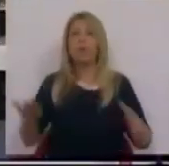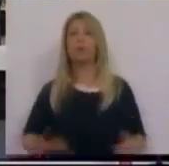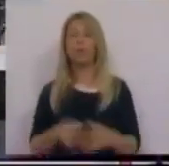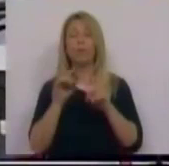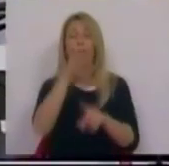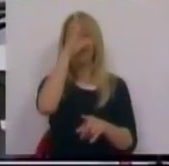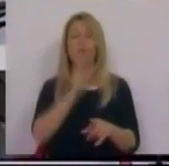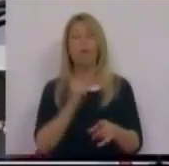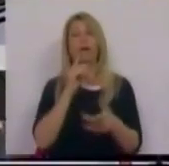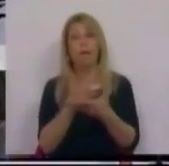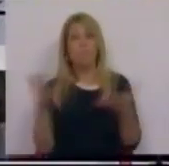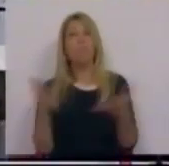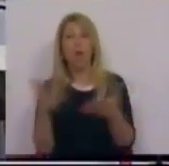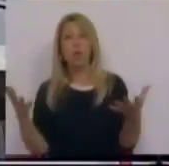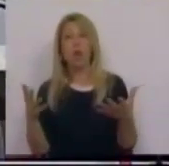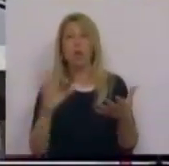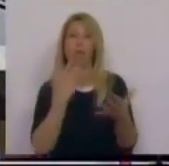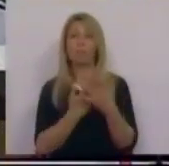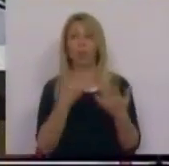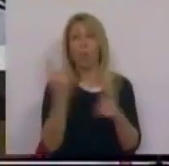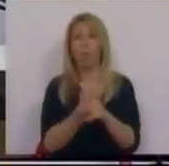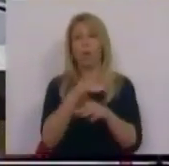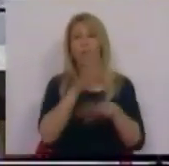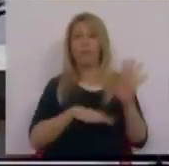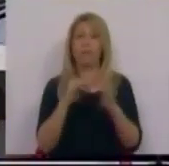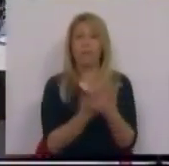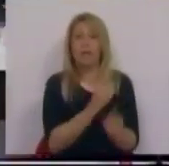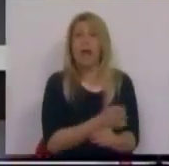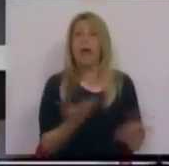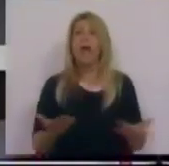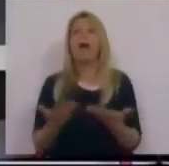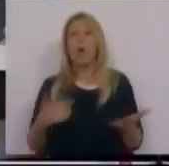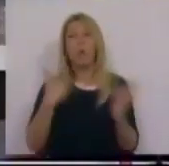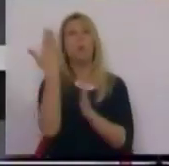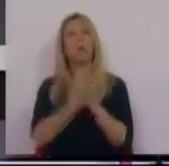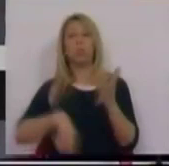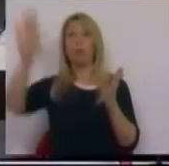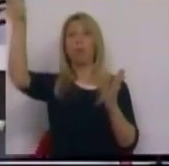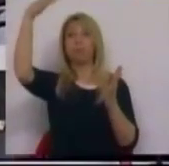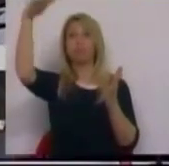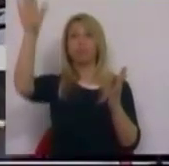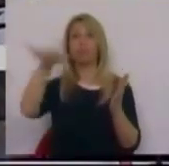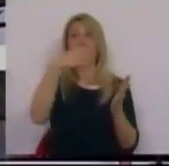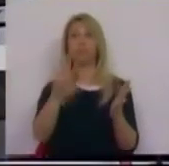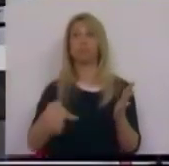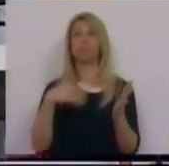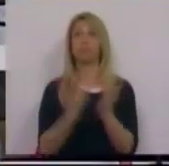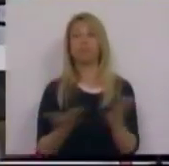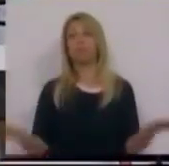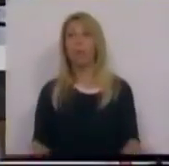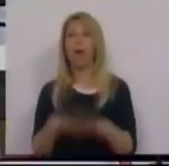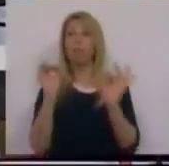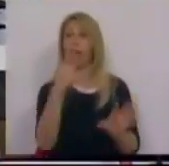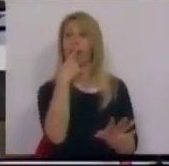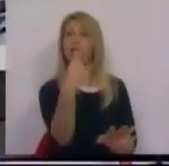maioria com as escolhas que fizeram e por isso este diploma aparece aqui caído do céu, vindo como uma cegonha agora